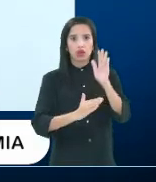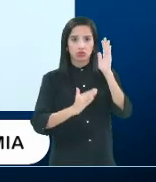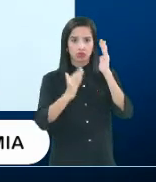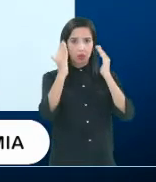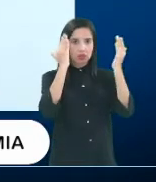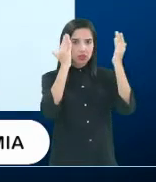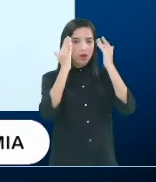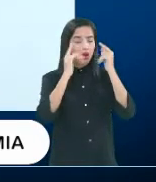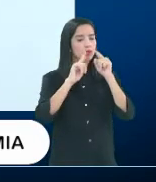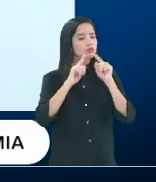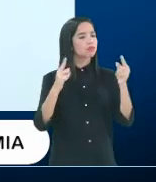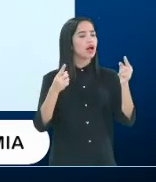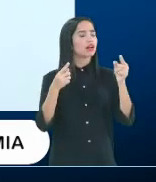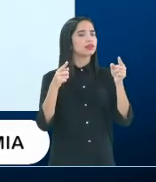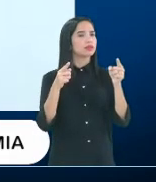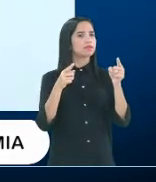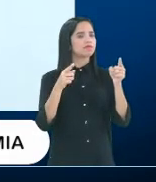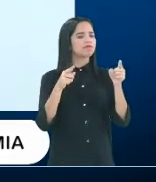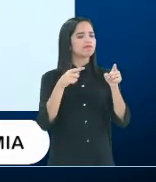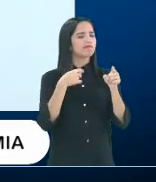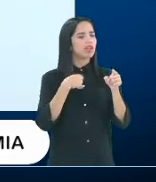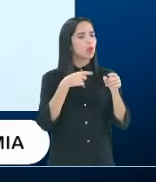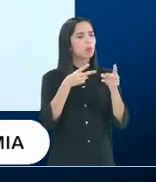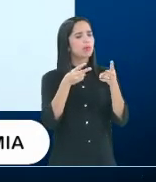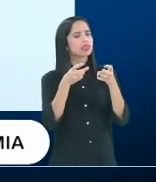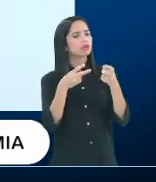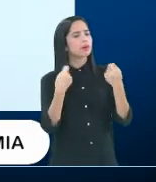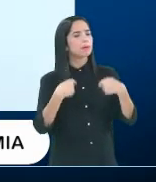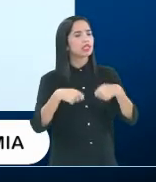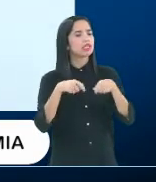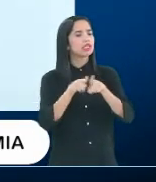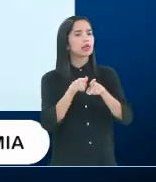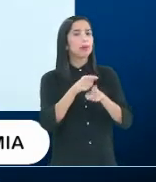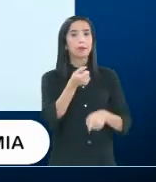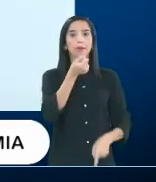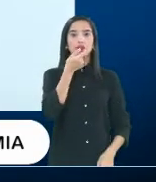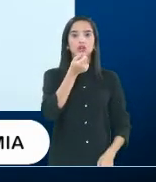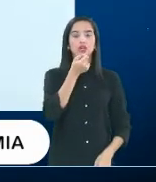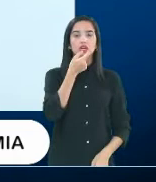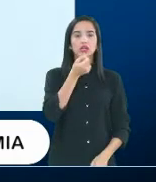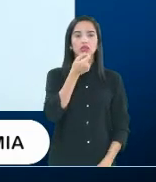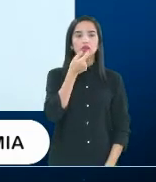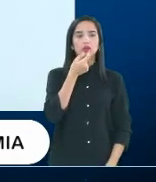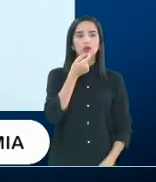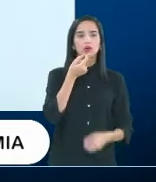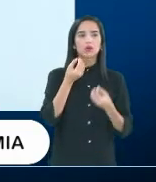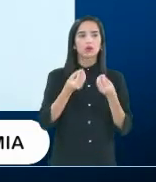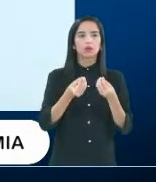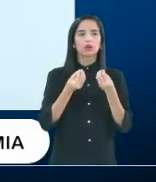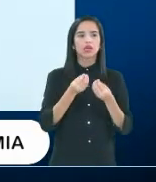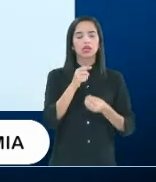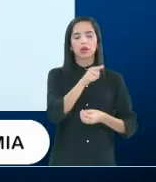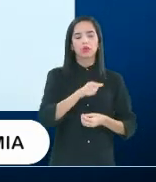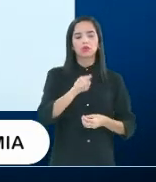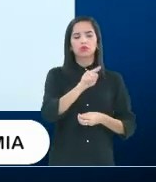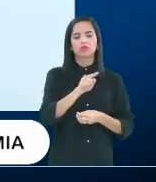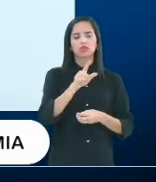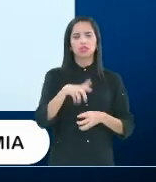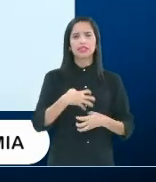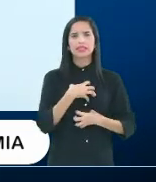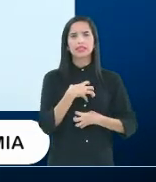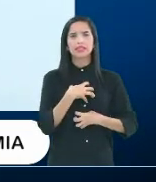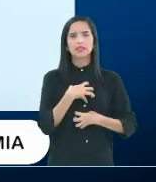precisa, sim, estar, é, medicada, para que, aquilo que ela está sentindo, é,